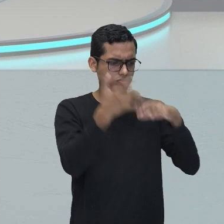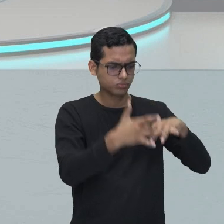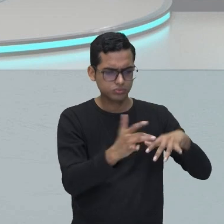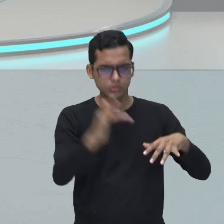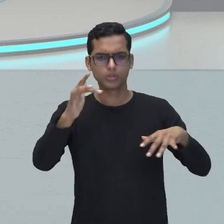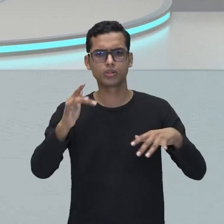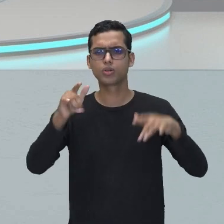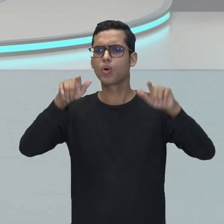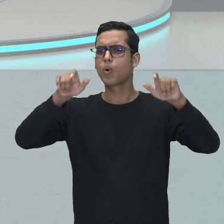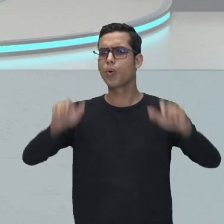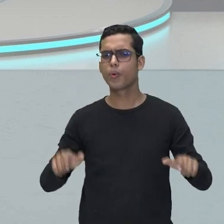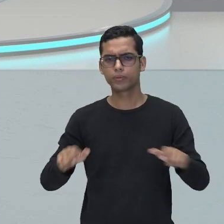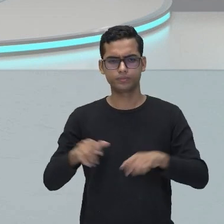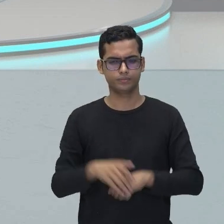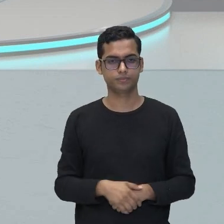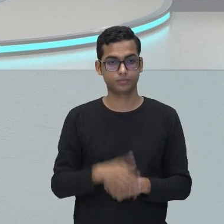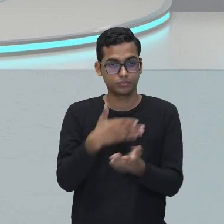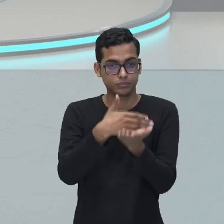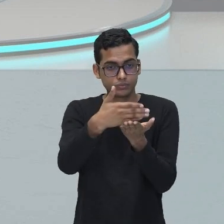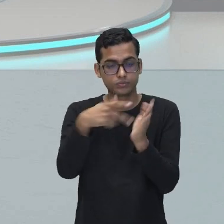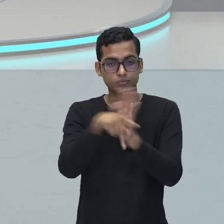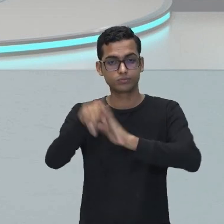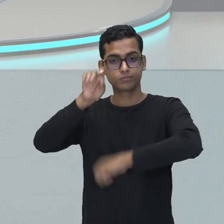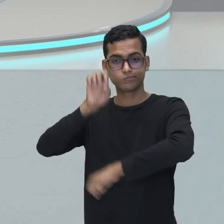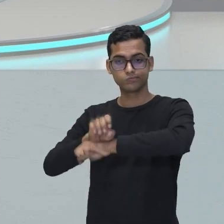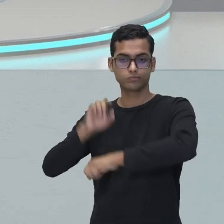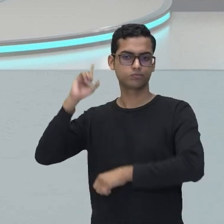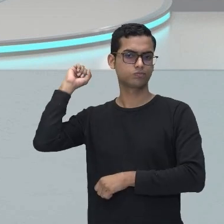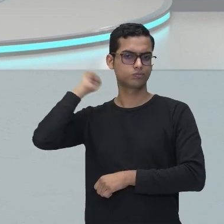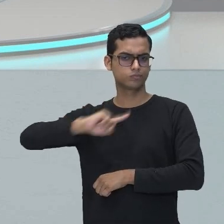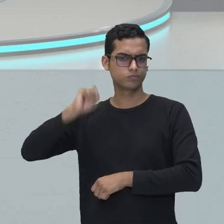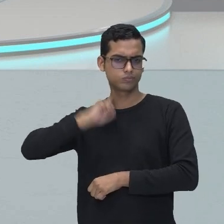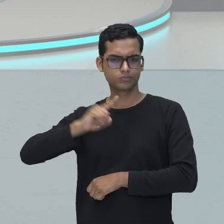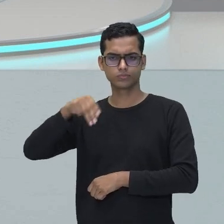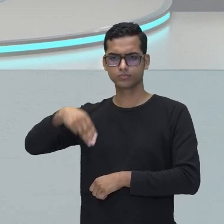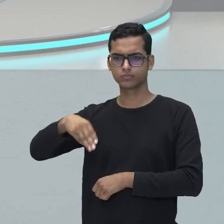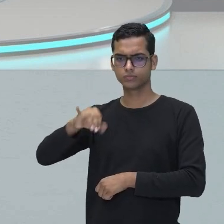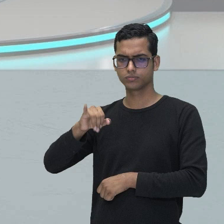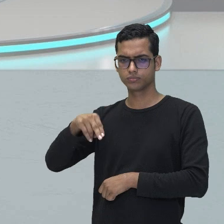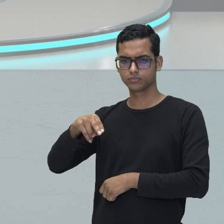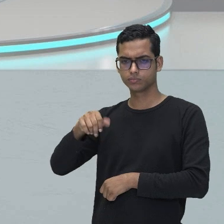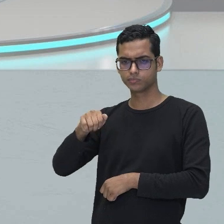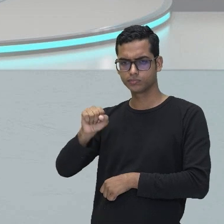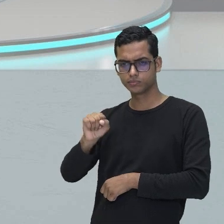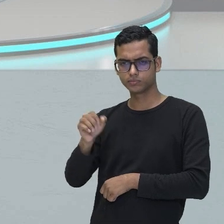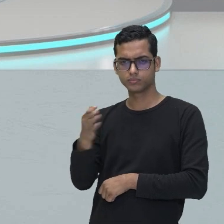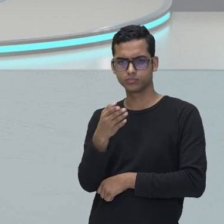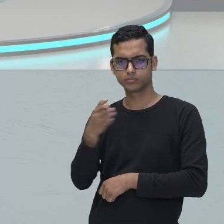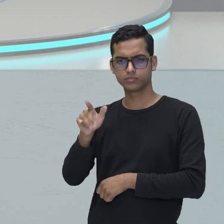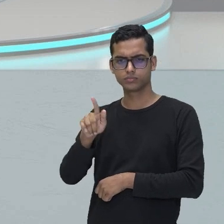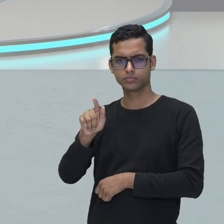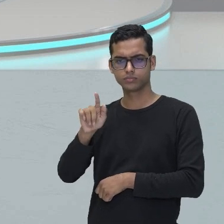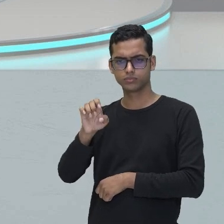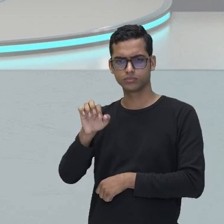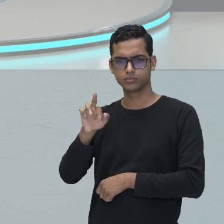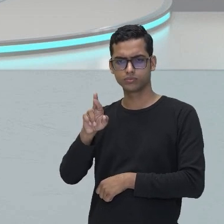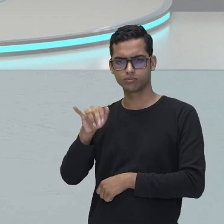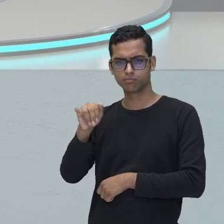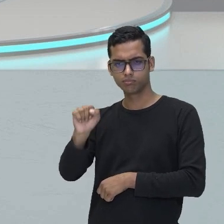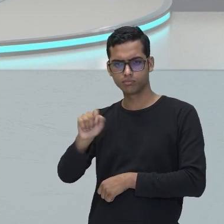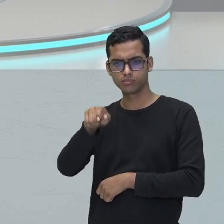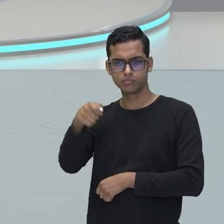Lá, Minas Gerais, por isso o nome Minas Gerais. Não só pedras preciosas, mas